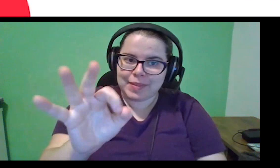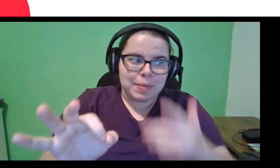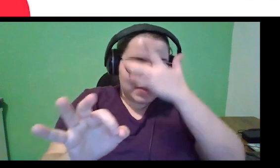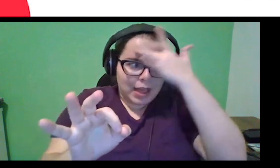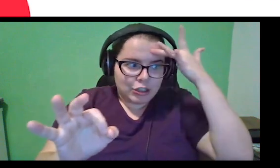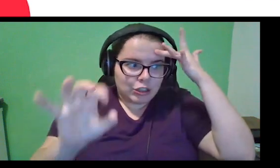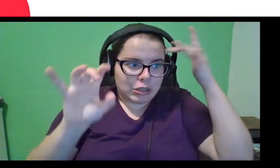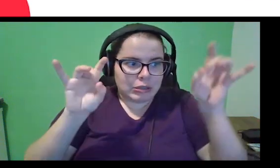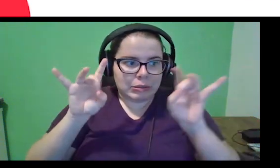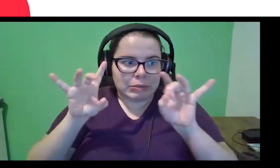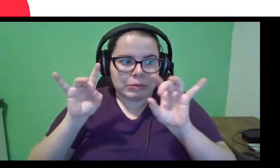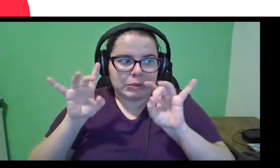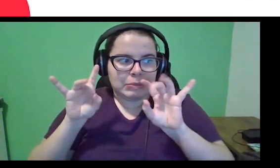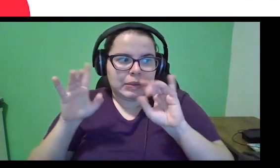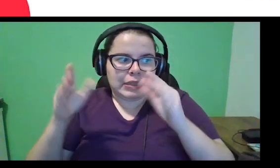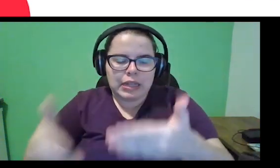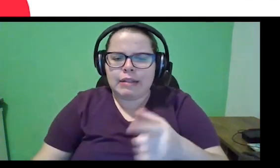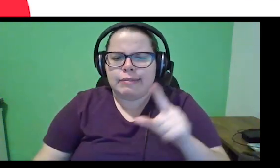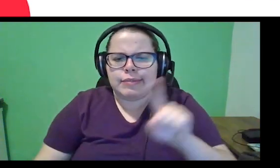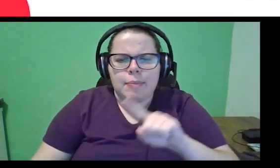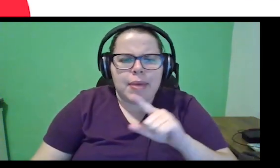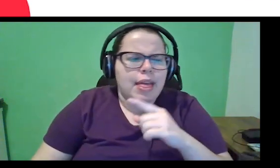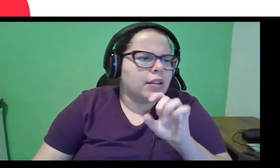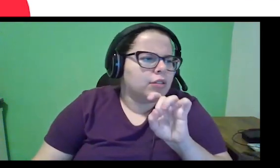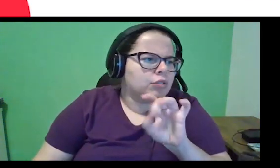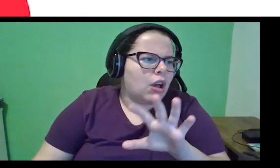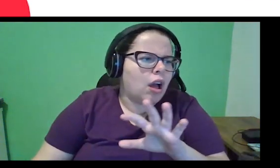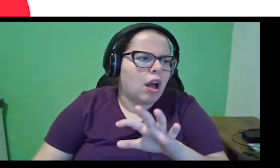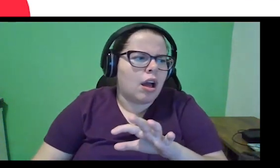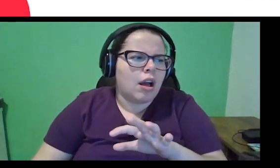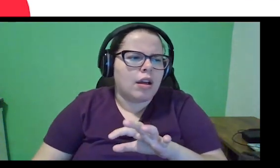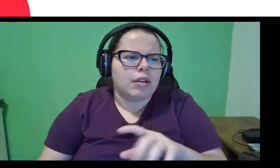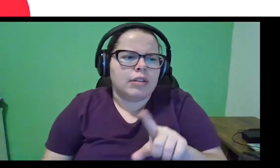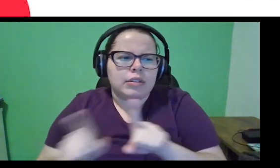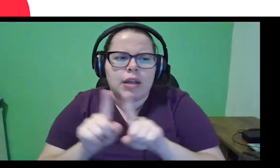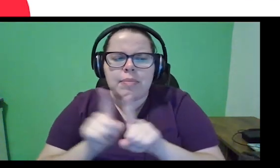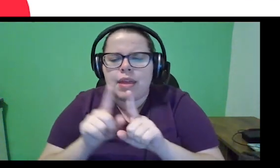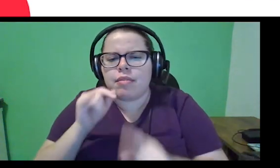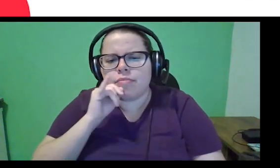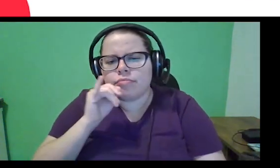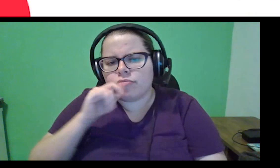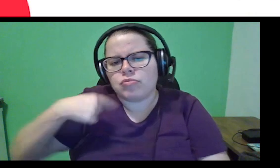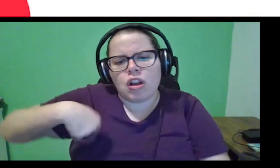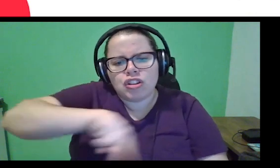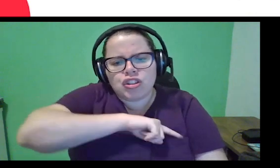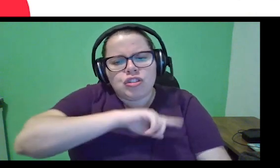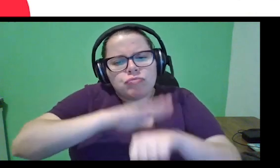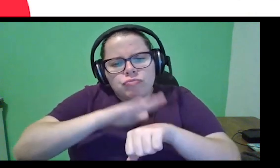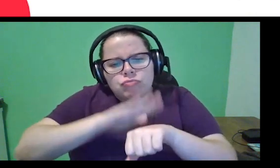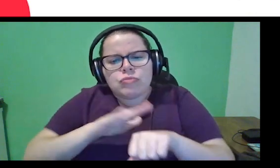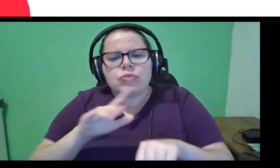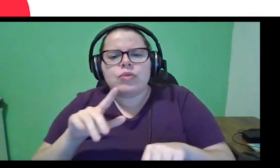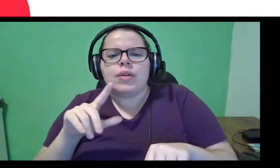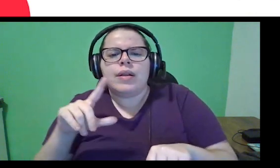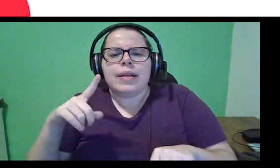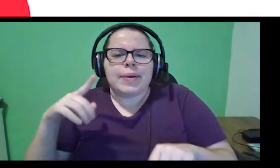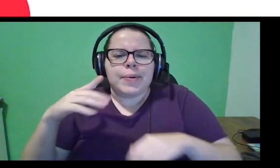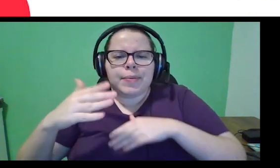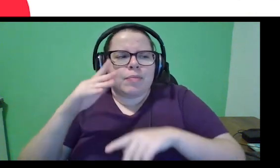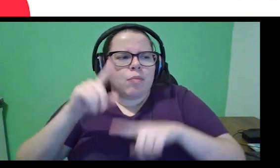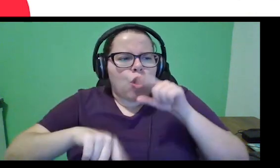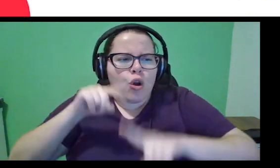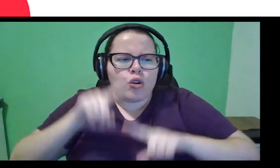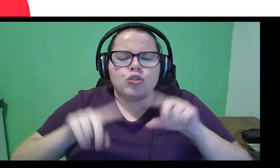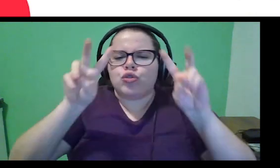especialista e a gente só tem ela naquele momento para exercer isso, né? Exercer o desenvolvimento de um produto